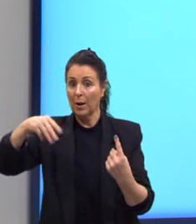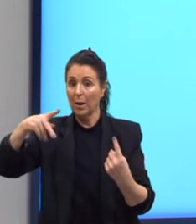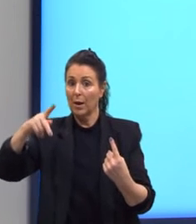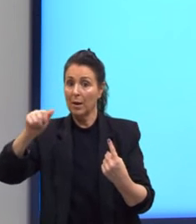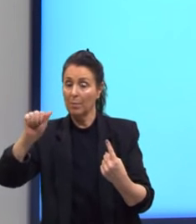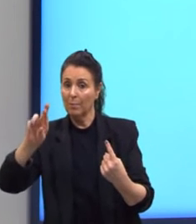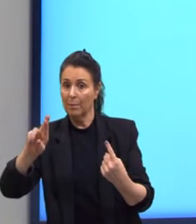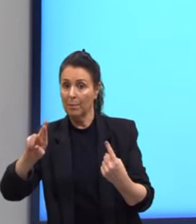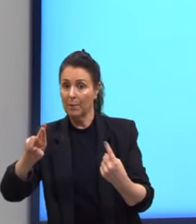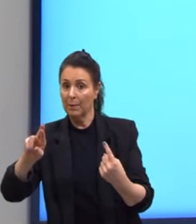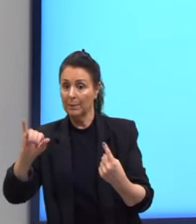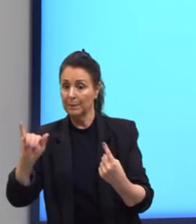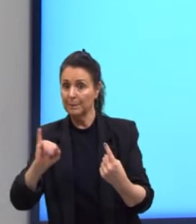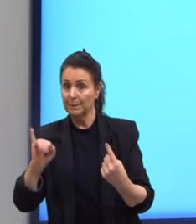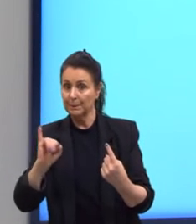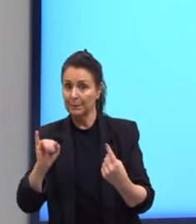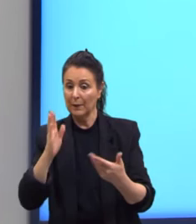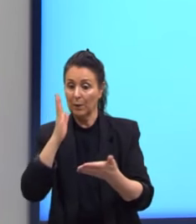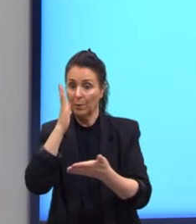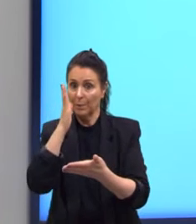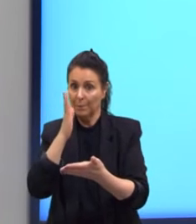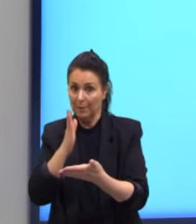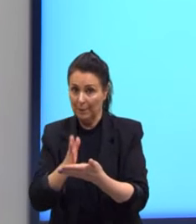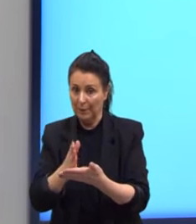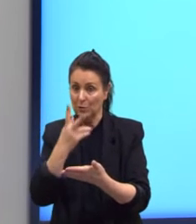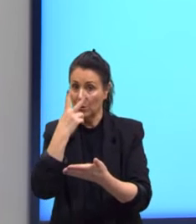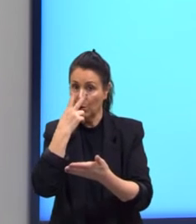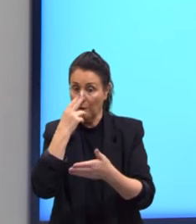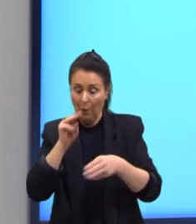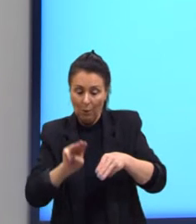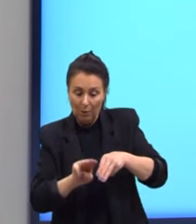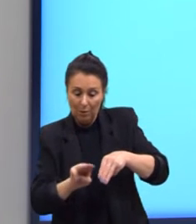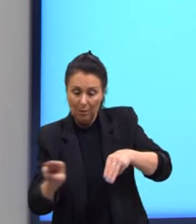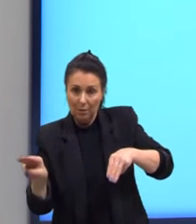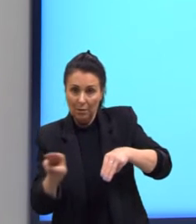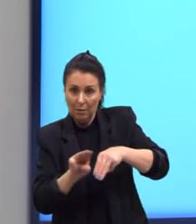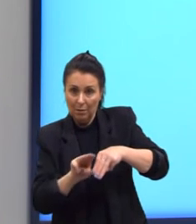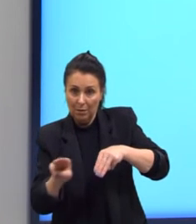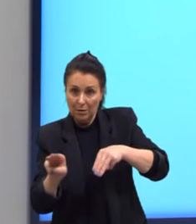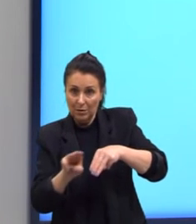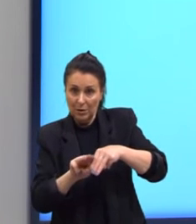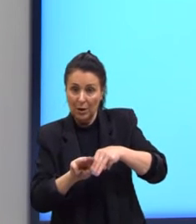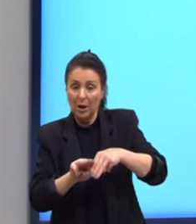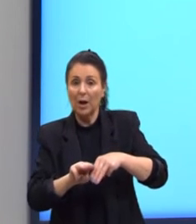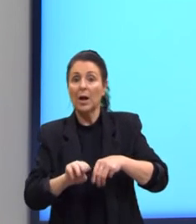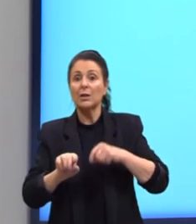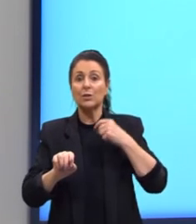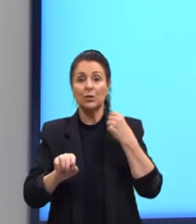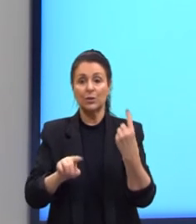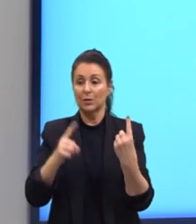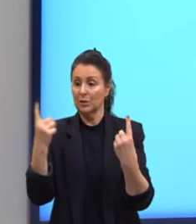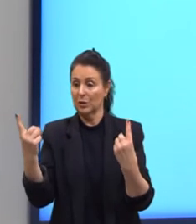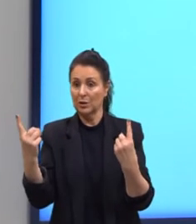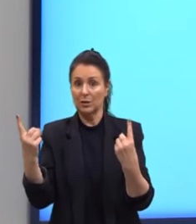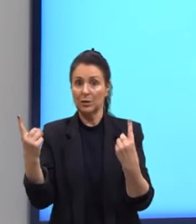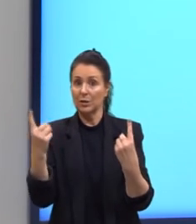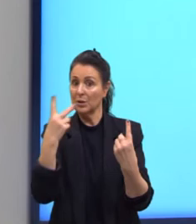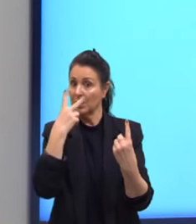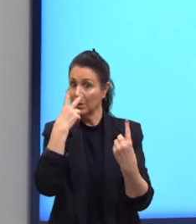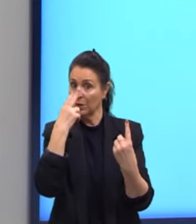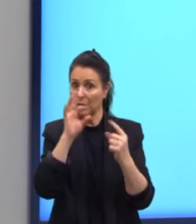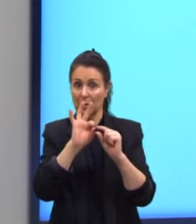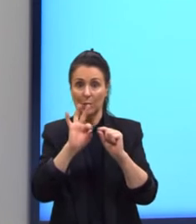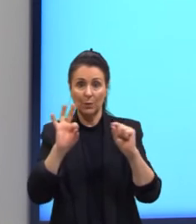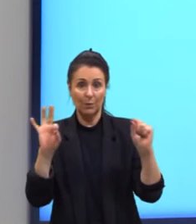central será igual a média aritmética entre termos equidistantes aqui gente só